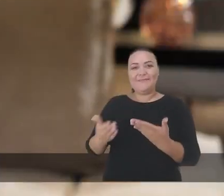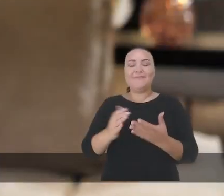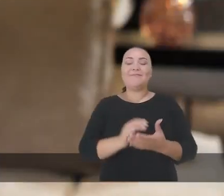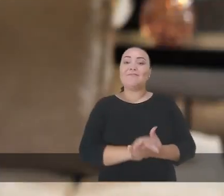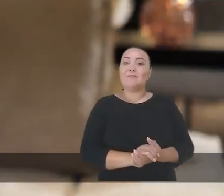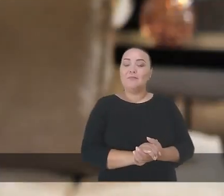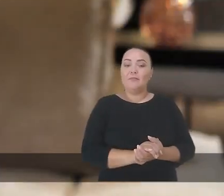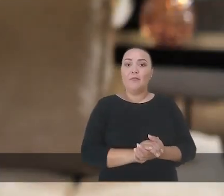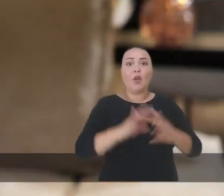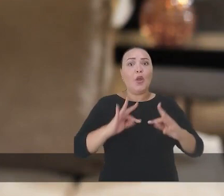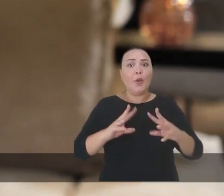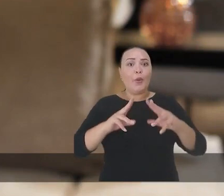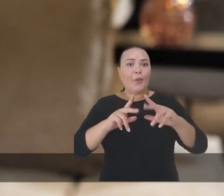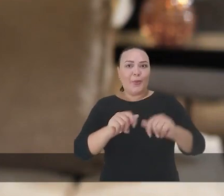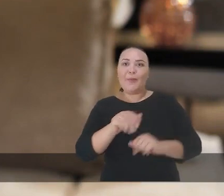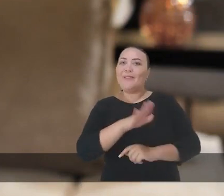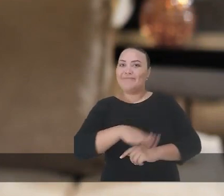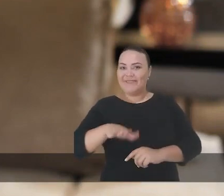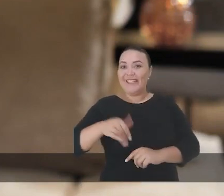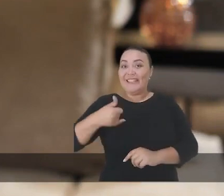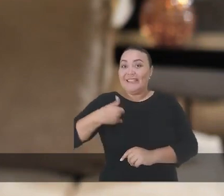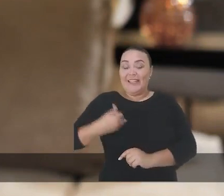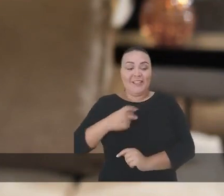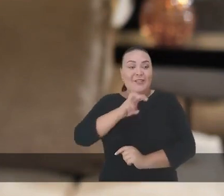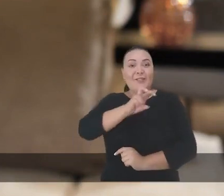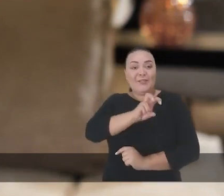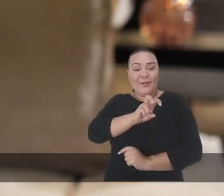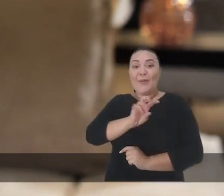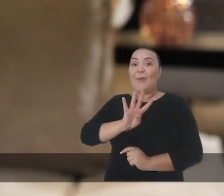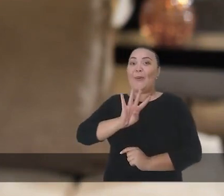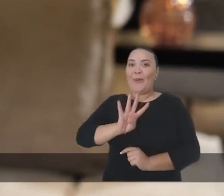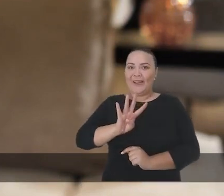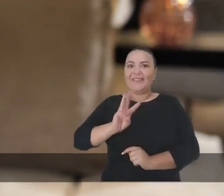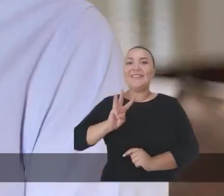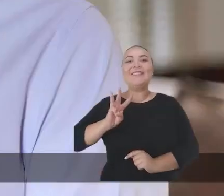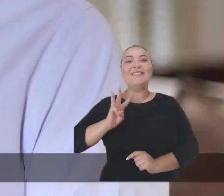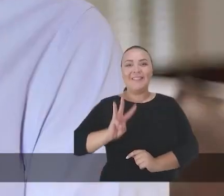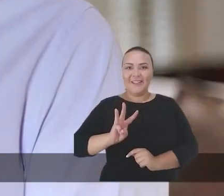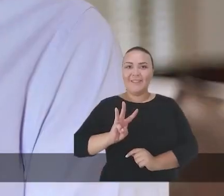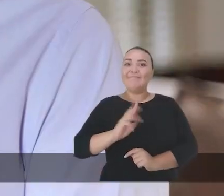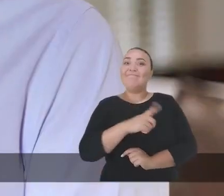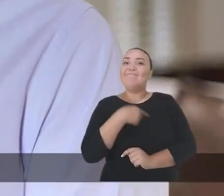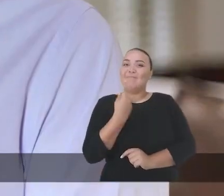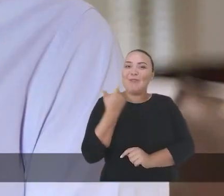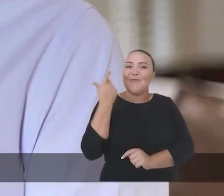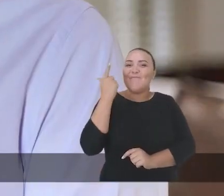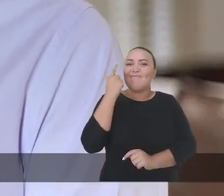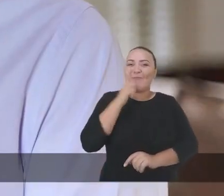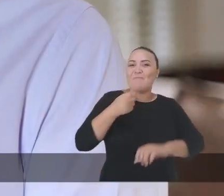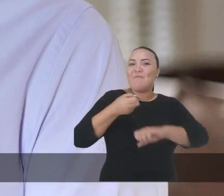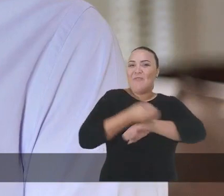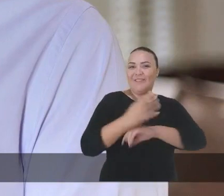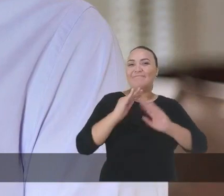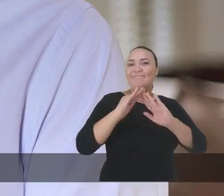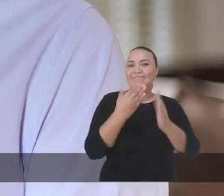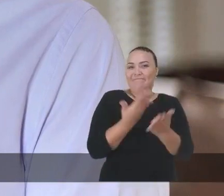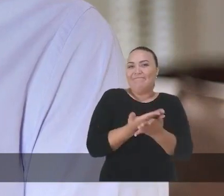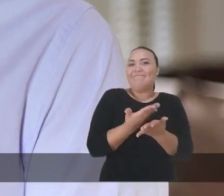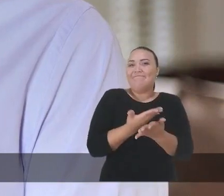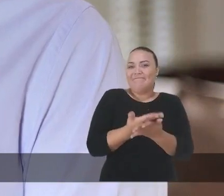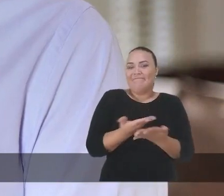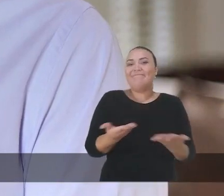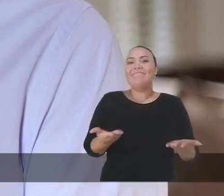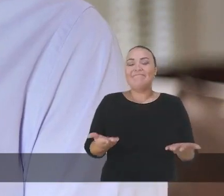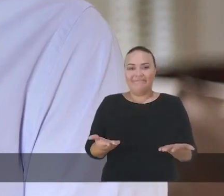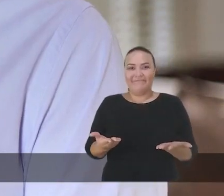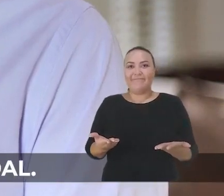criança com 5, 4, 3 anos, nós já universalizamos esse pessoal.